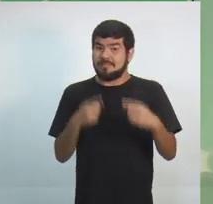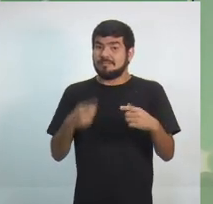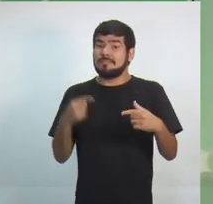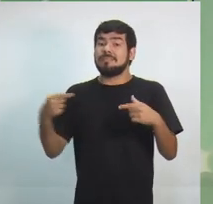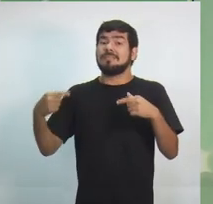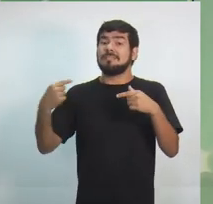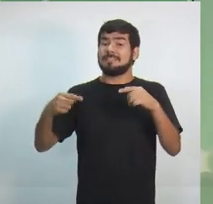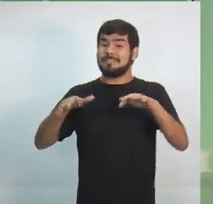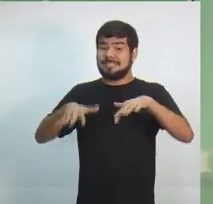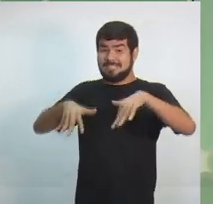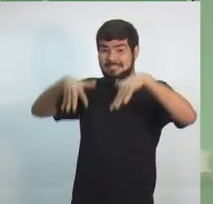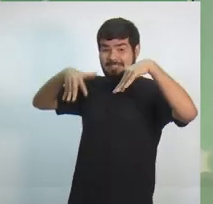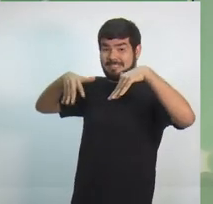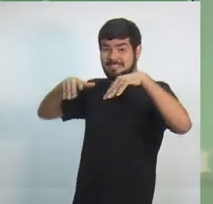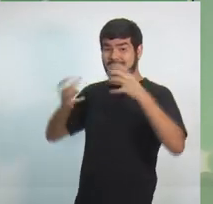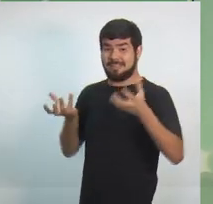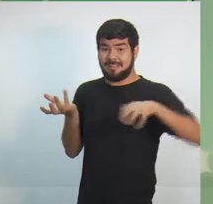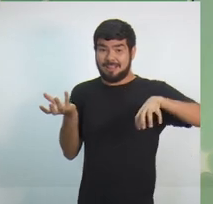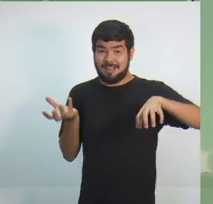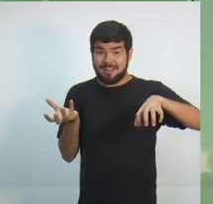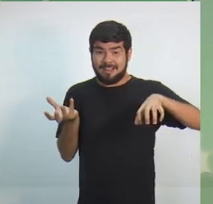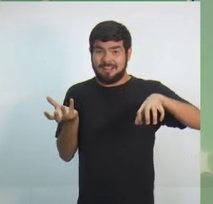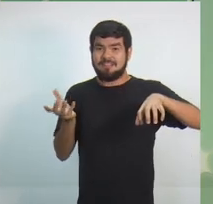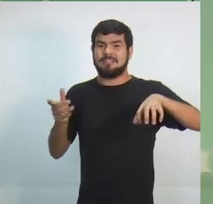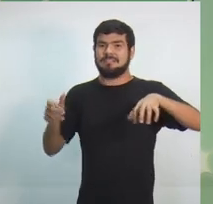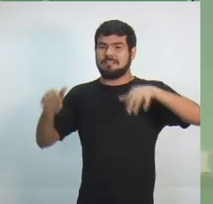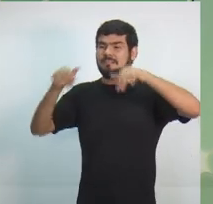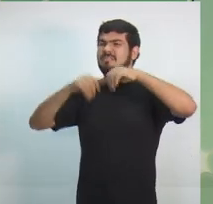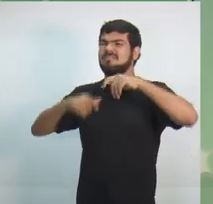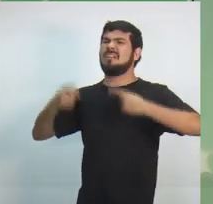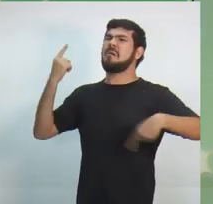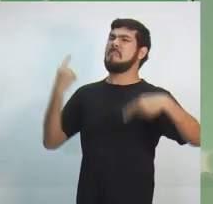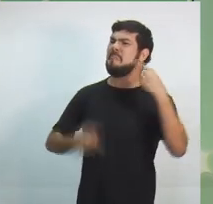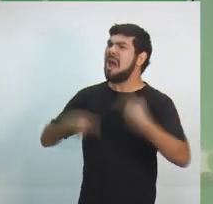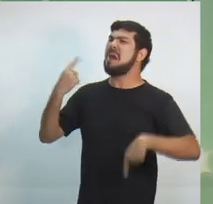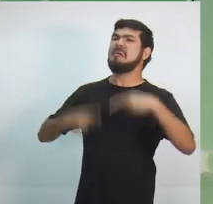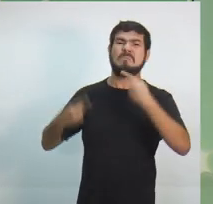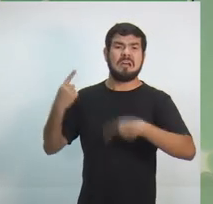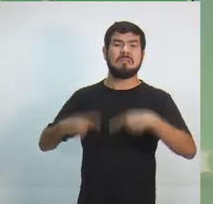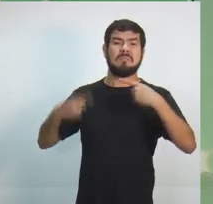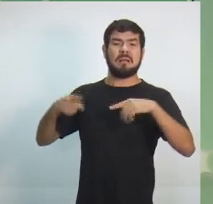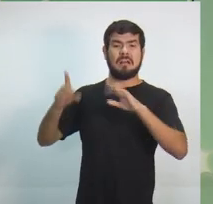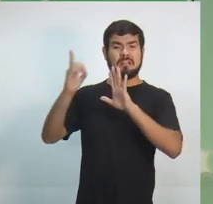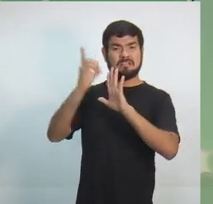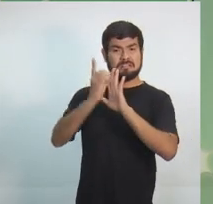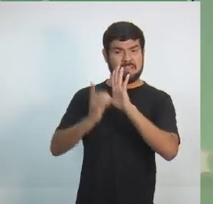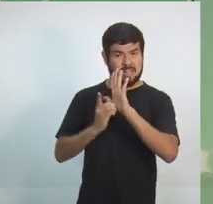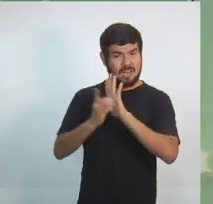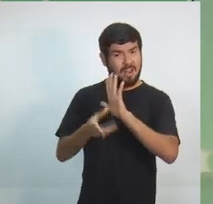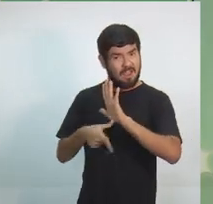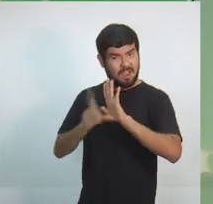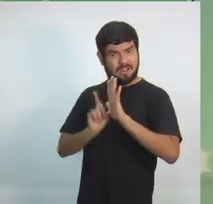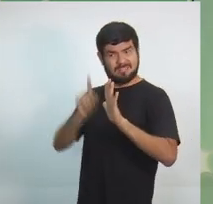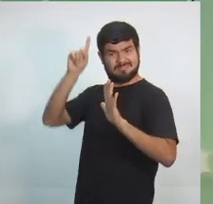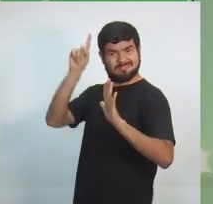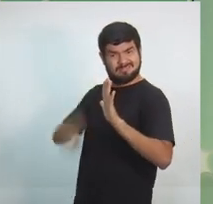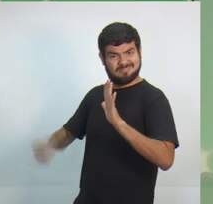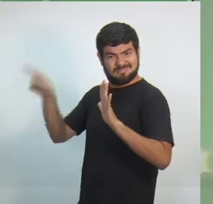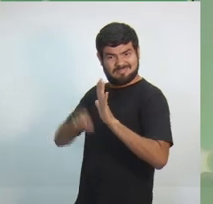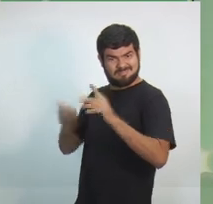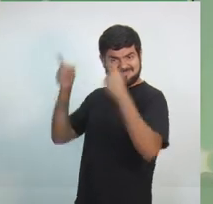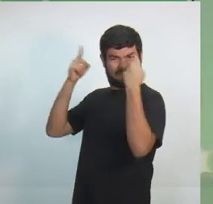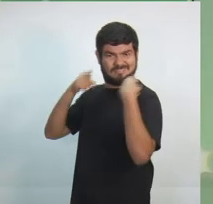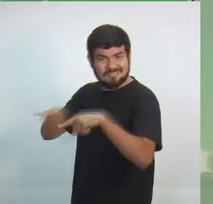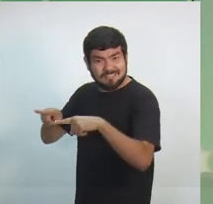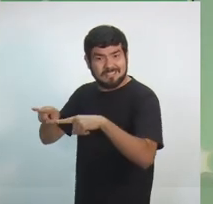contra um decreto que acabava com o polo de concentrado e acaba, se não for mudado na Câmara, precisamos estar atentos a